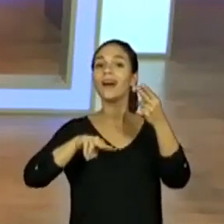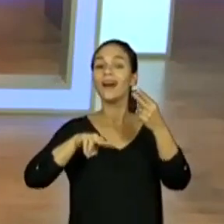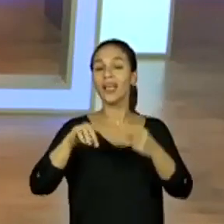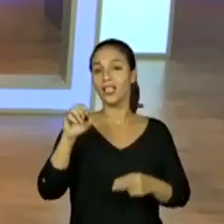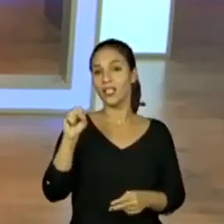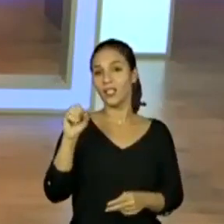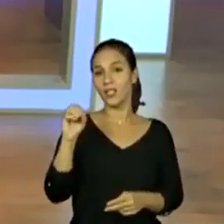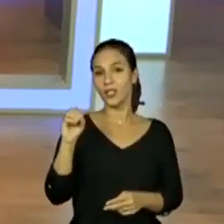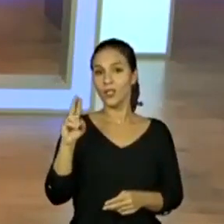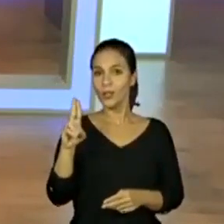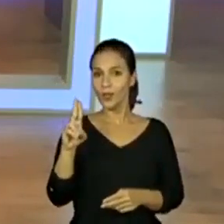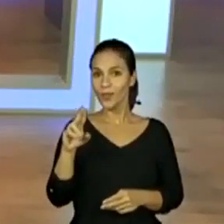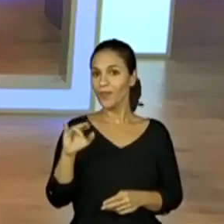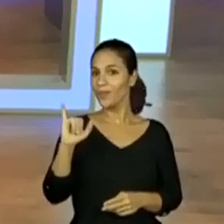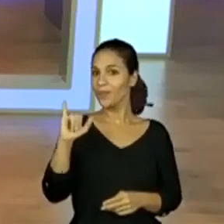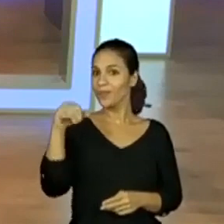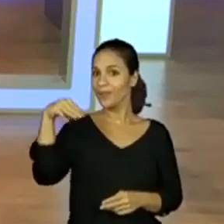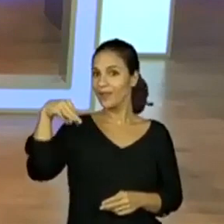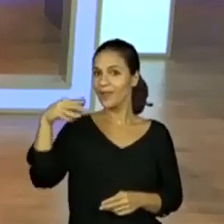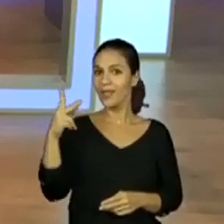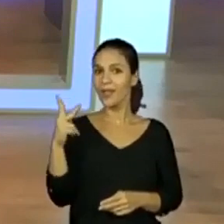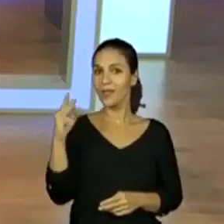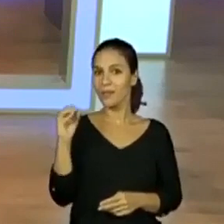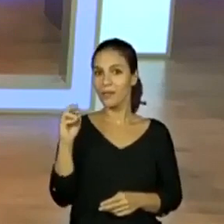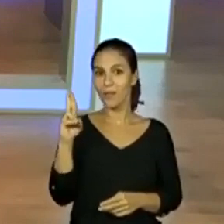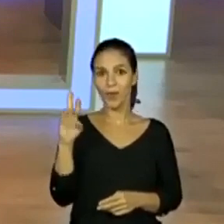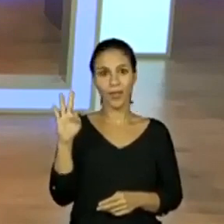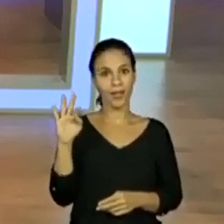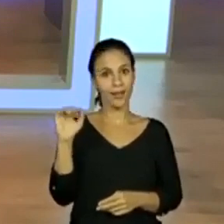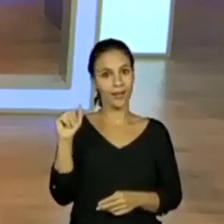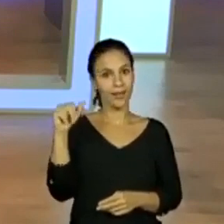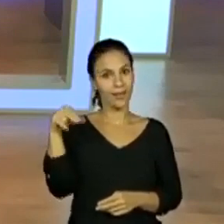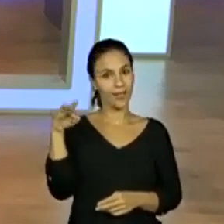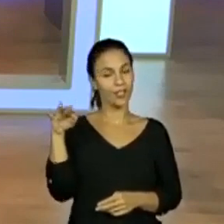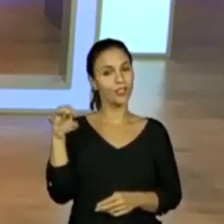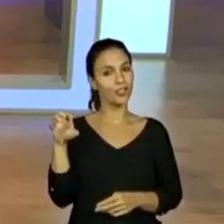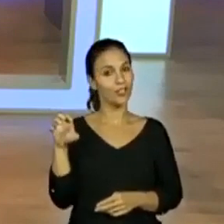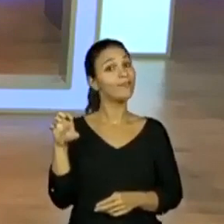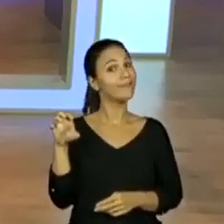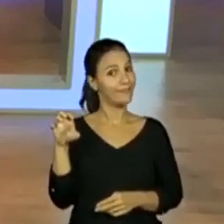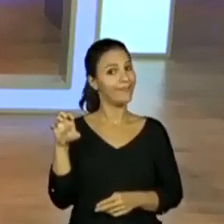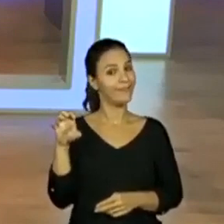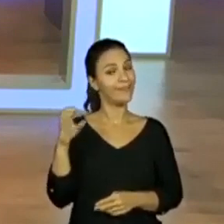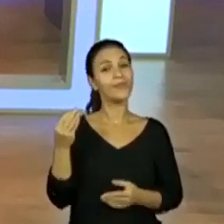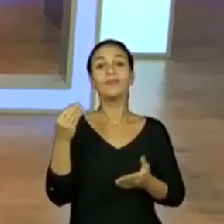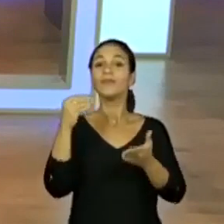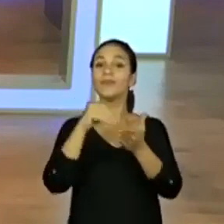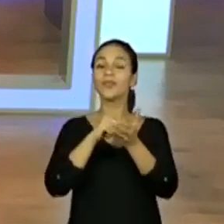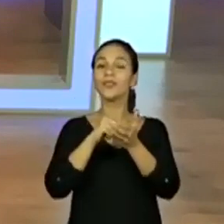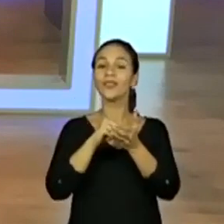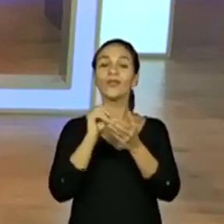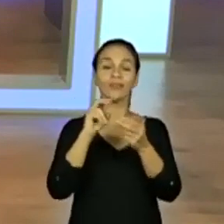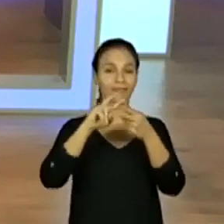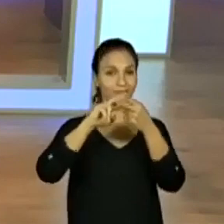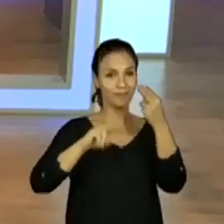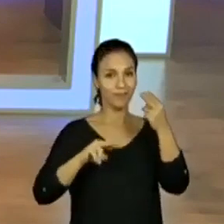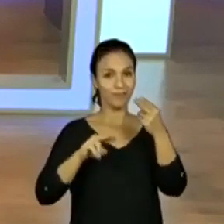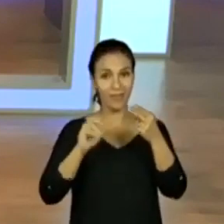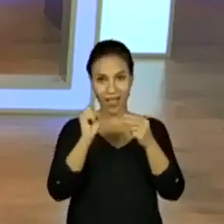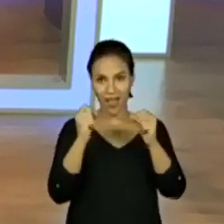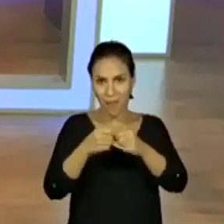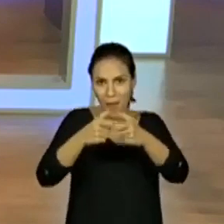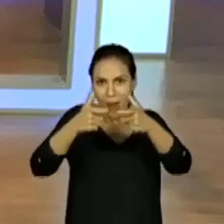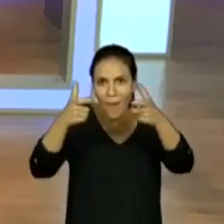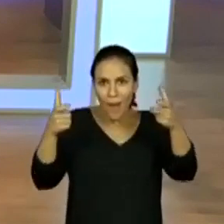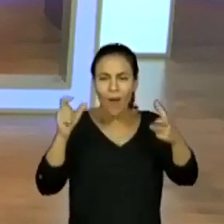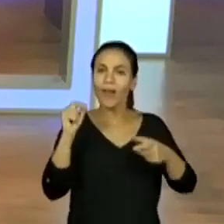Sou importante. Sou importante. E quem quiser ampliar essa discussão, coloca. Somos importantes. Vamos